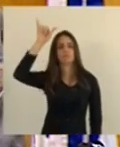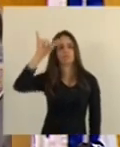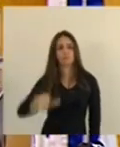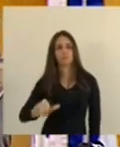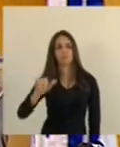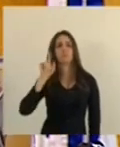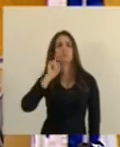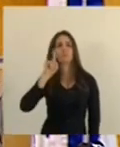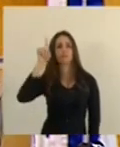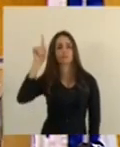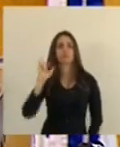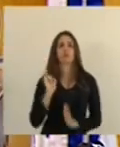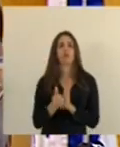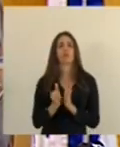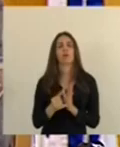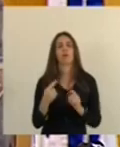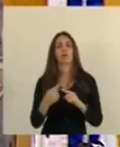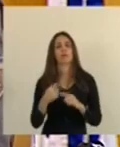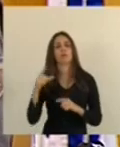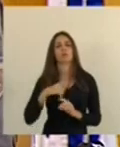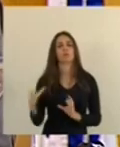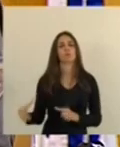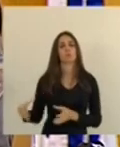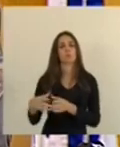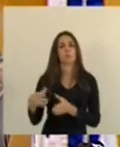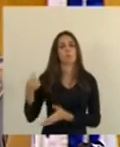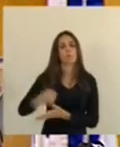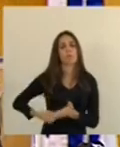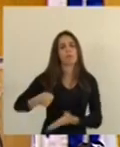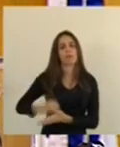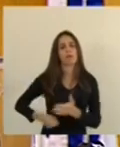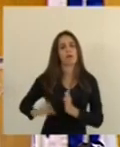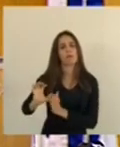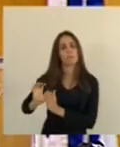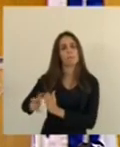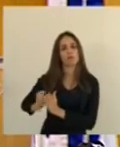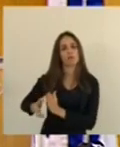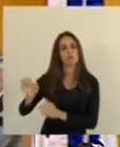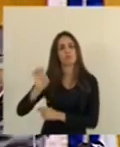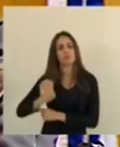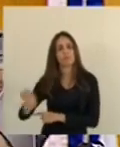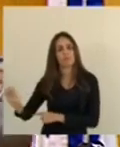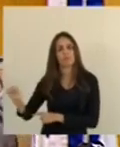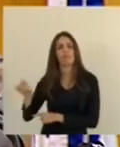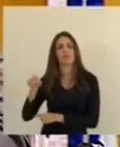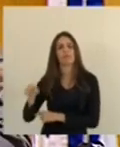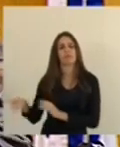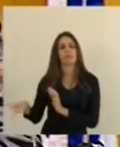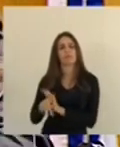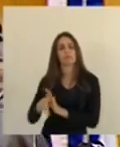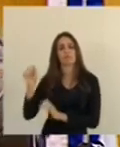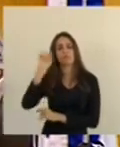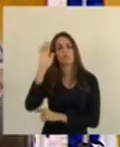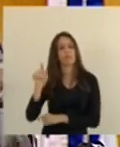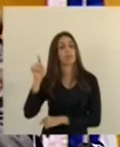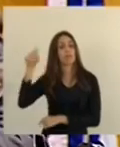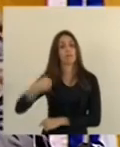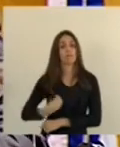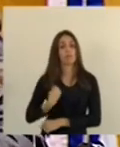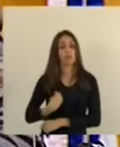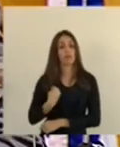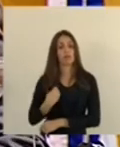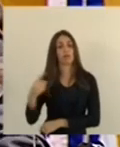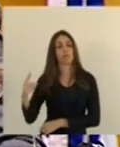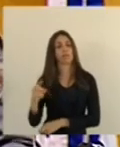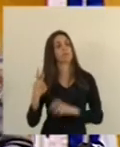esperar lá estavam militantes dos partidos de esquerda aqui do nosso Brasil estavam lá que